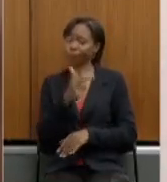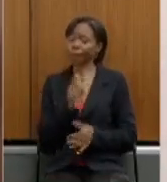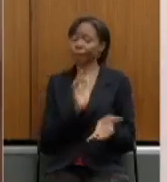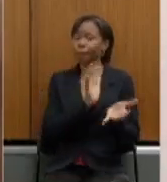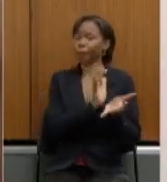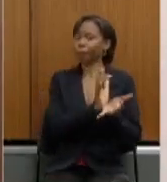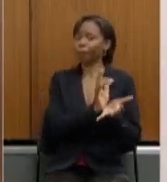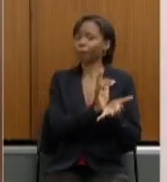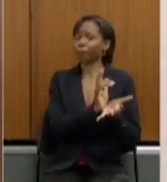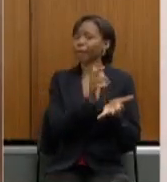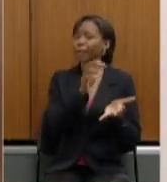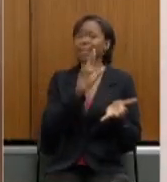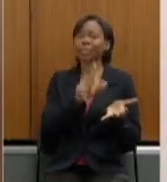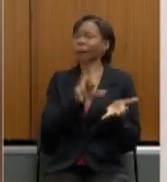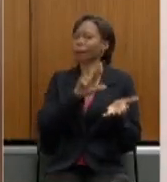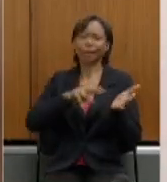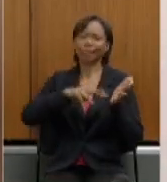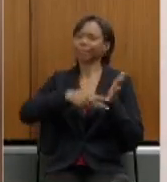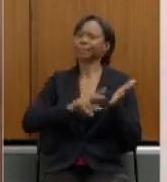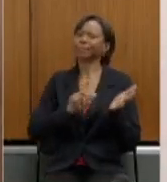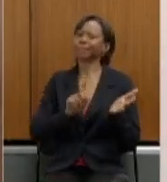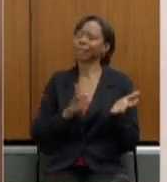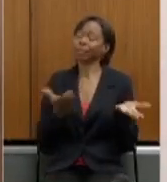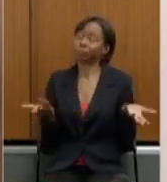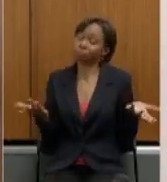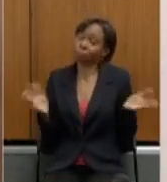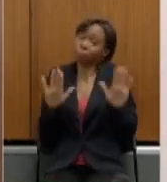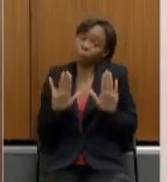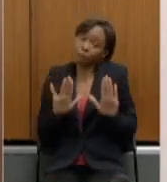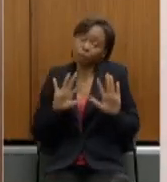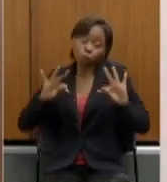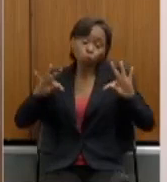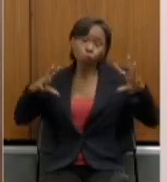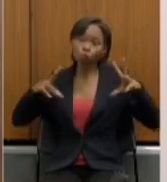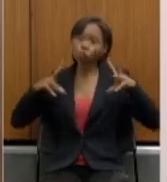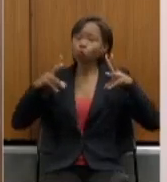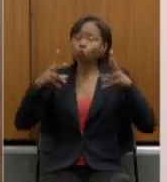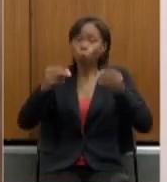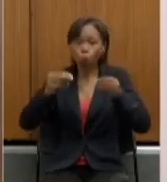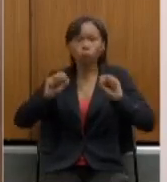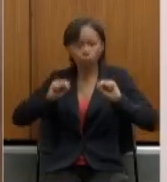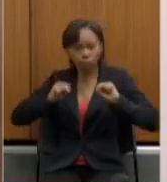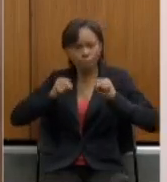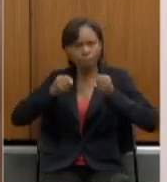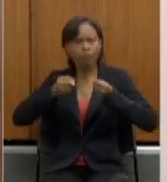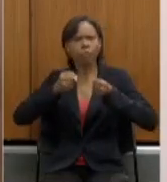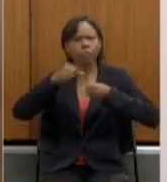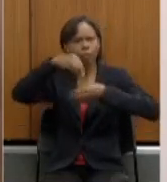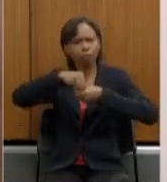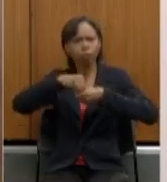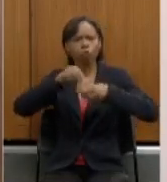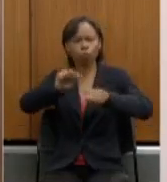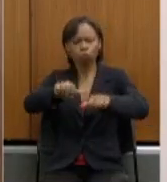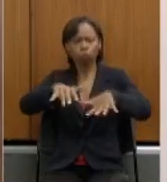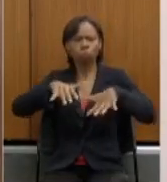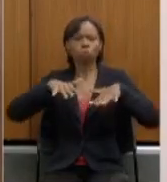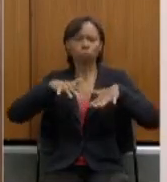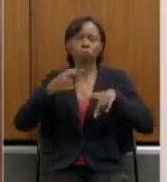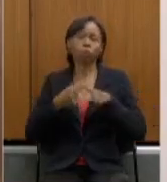mas acredito que todos todos e aí a gente deve também fazer uma defesa do plenário porque eu sei que